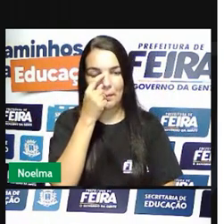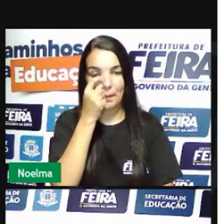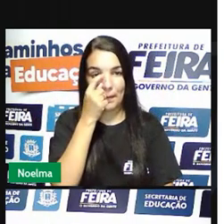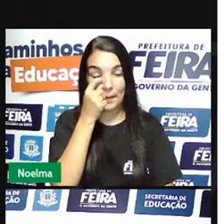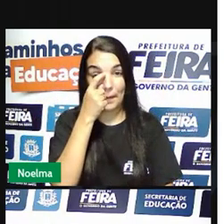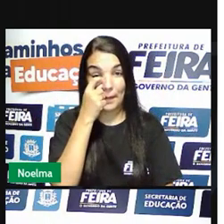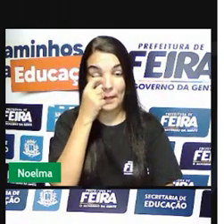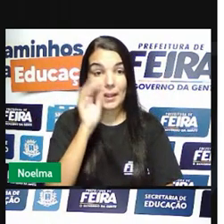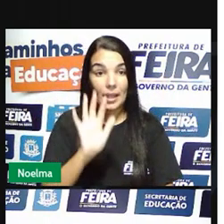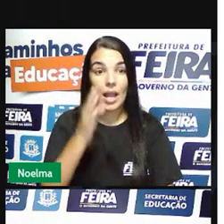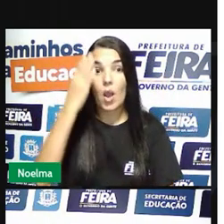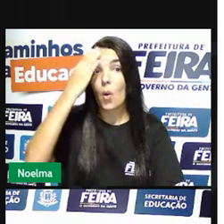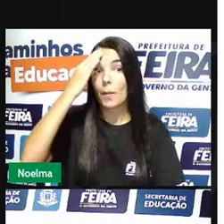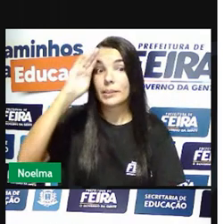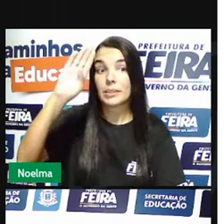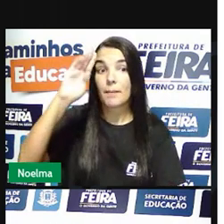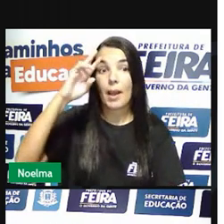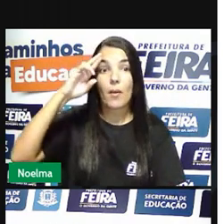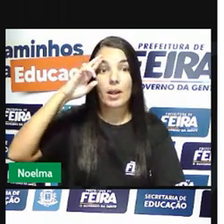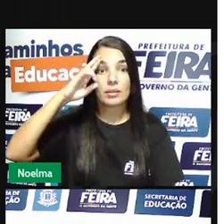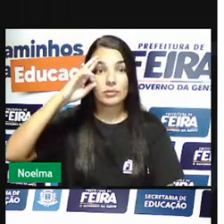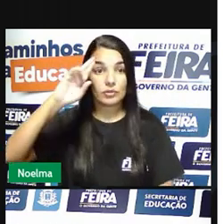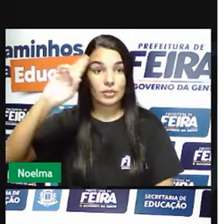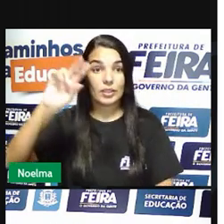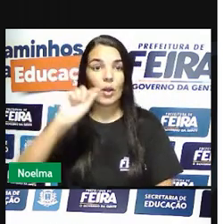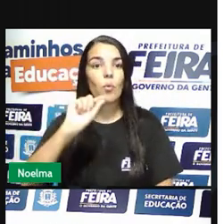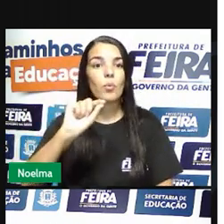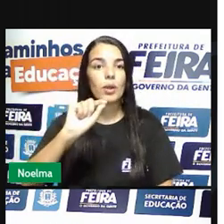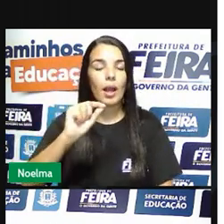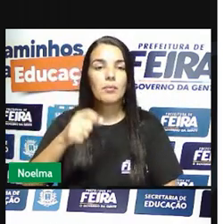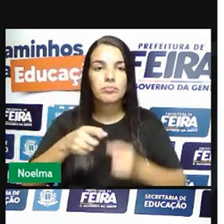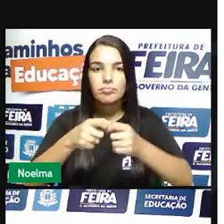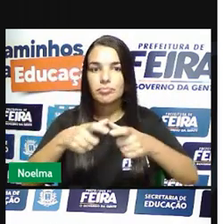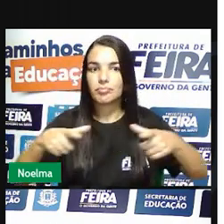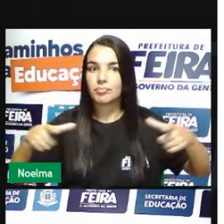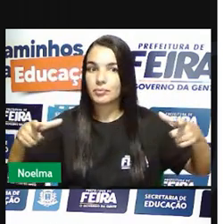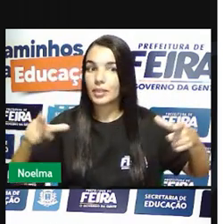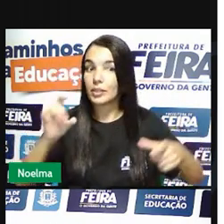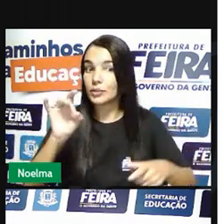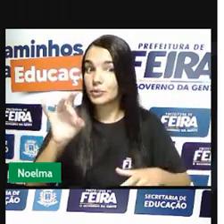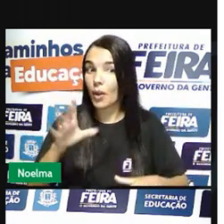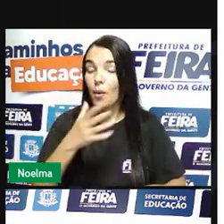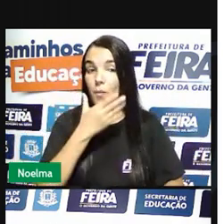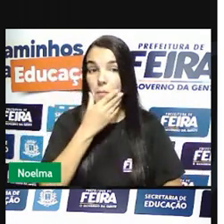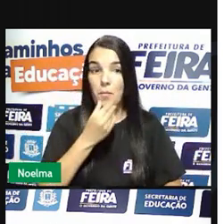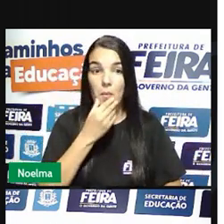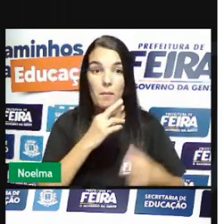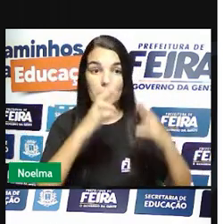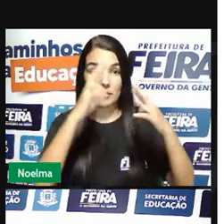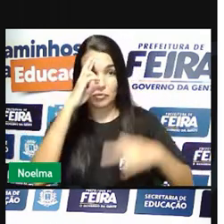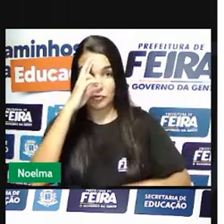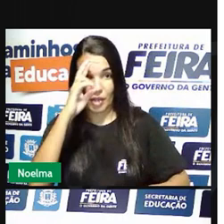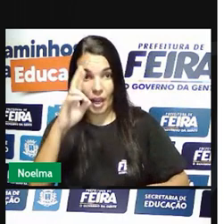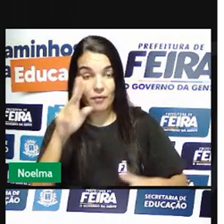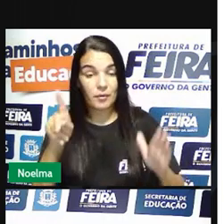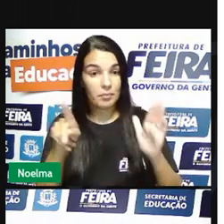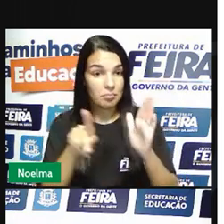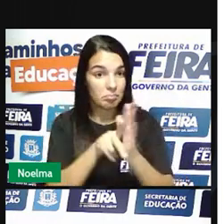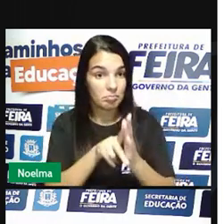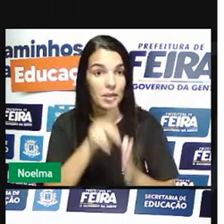foram os principais líderes? Os Inconfidentes eram, em sua maior parte, grandes mineradores ou proprietários, né?